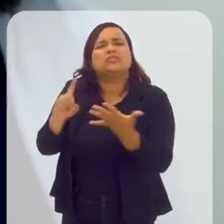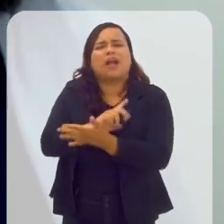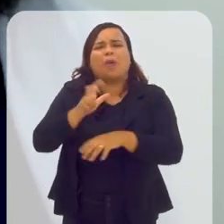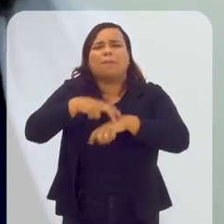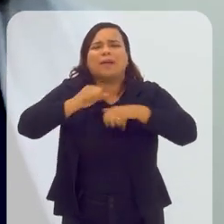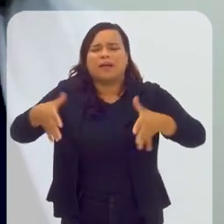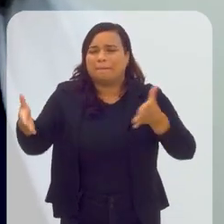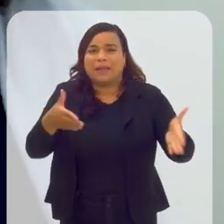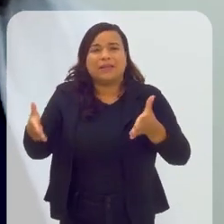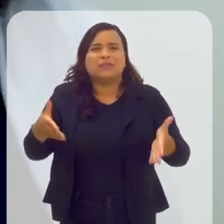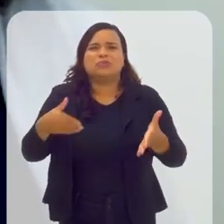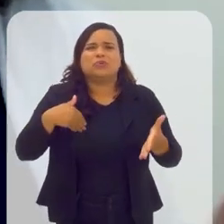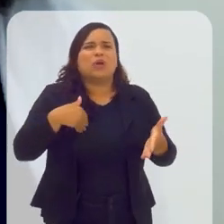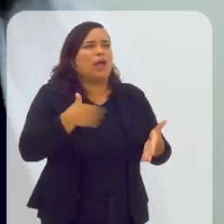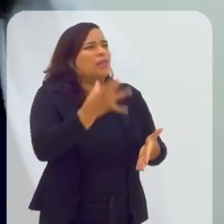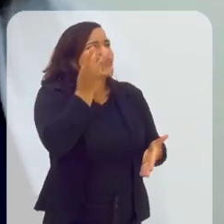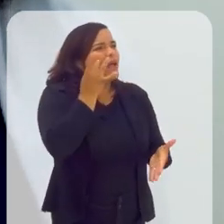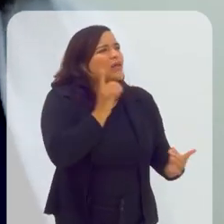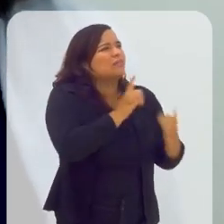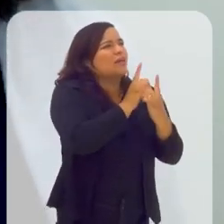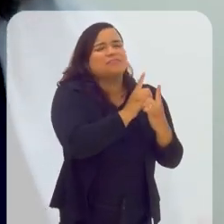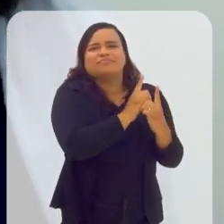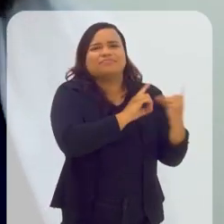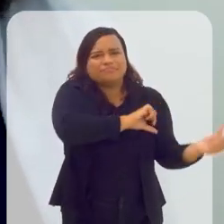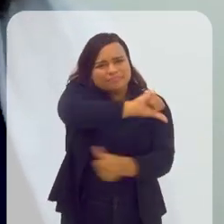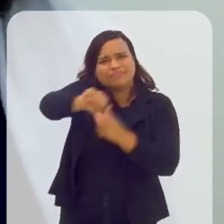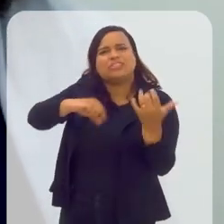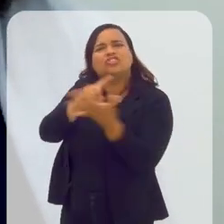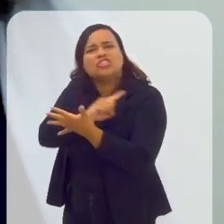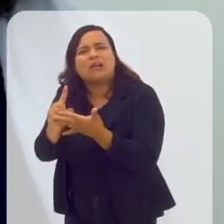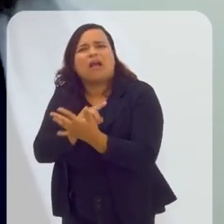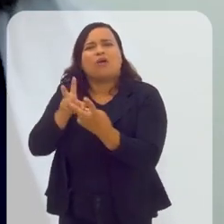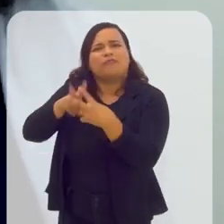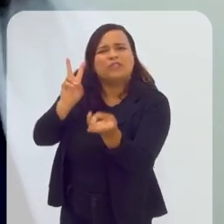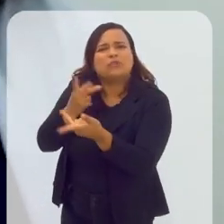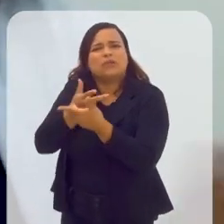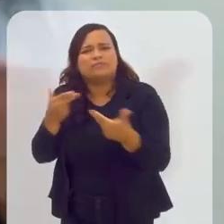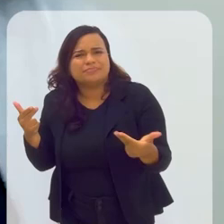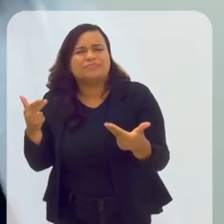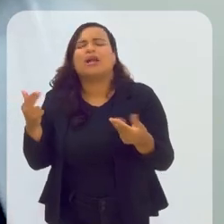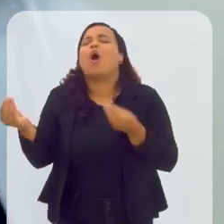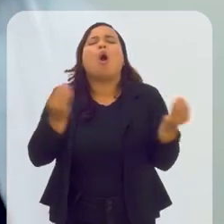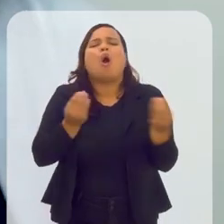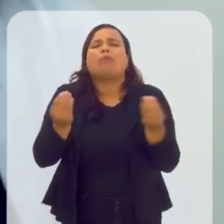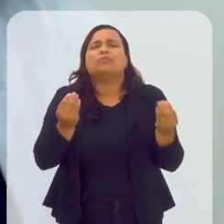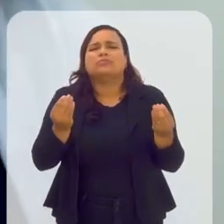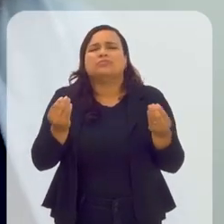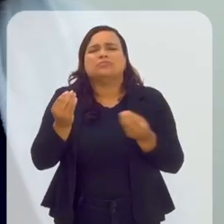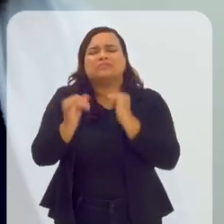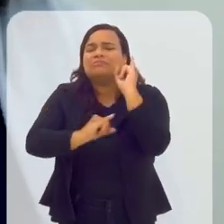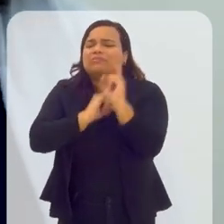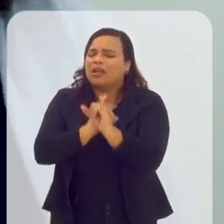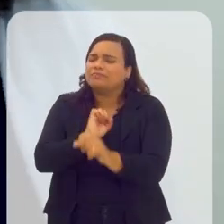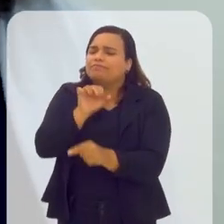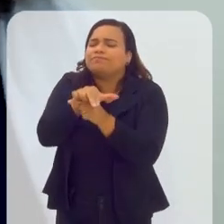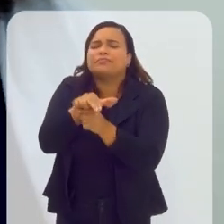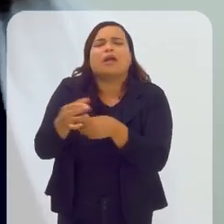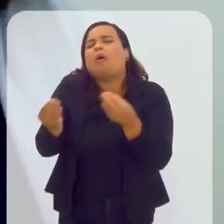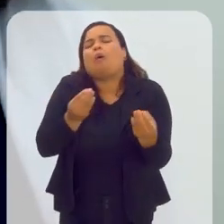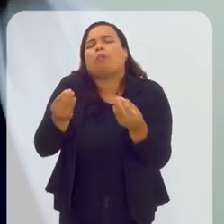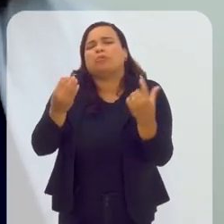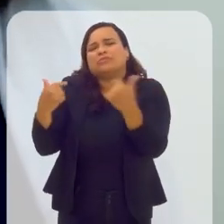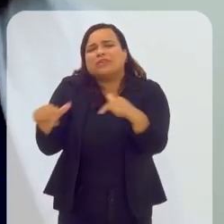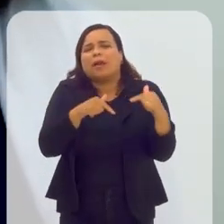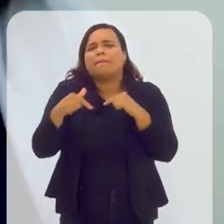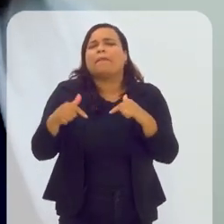dos processos que tiveram que sair do analógico, dos diálogos e do contato pessoal para a internet? Qual foi o trabalho